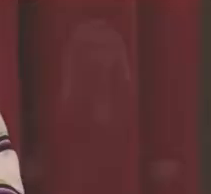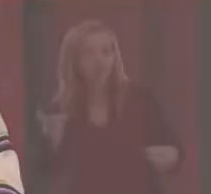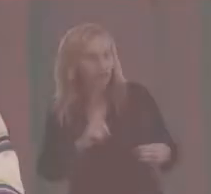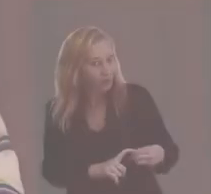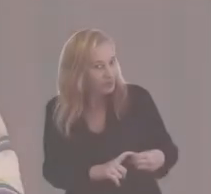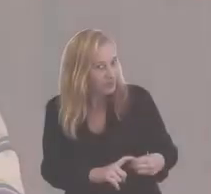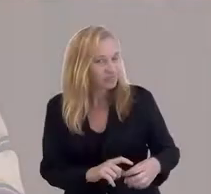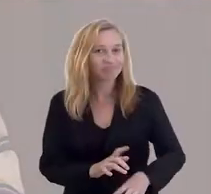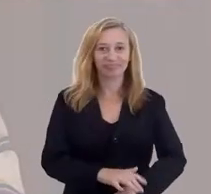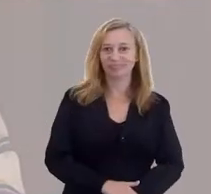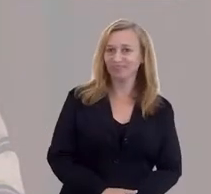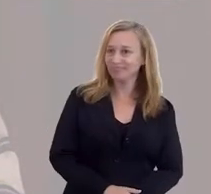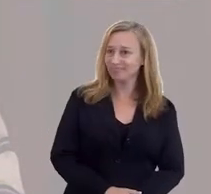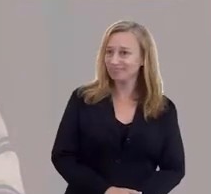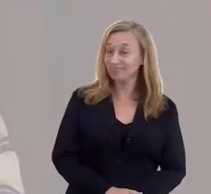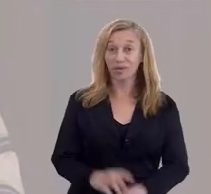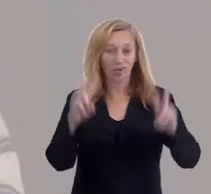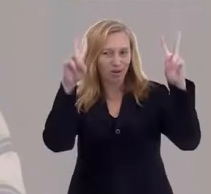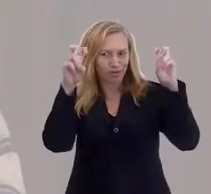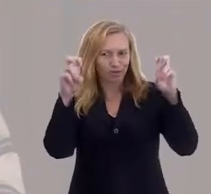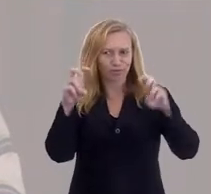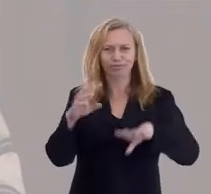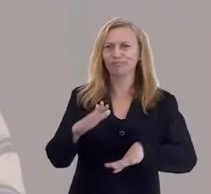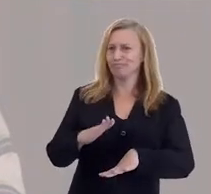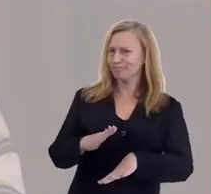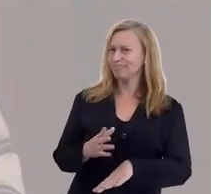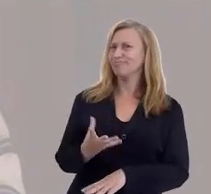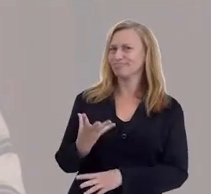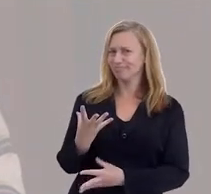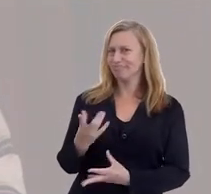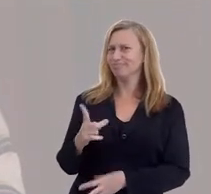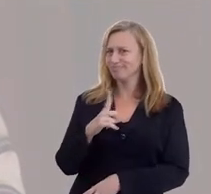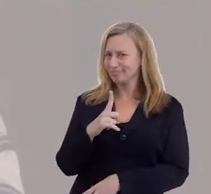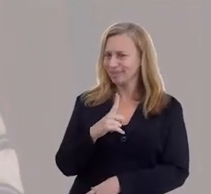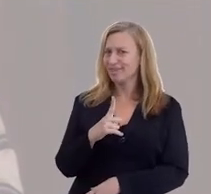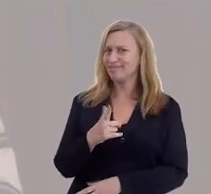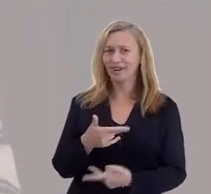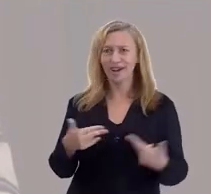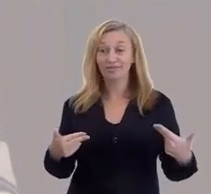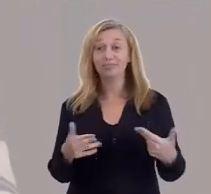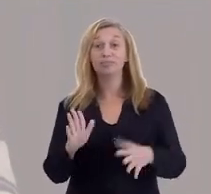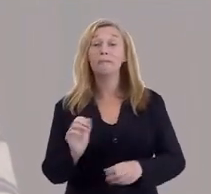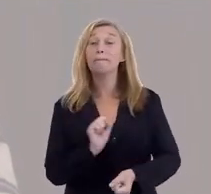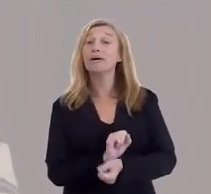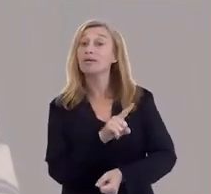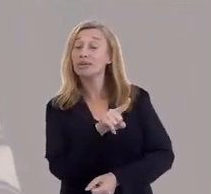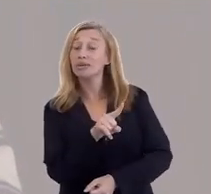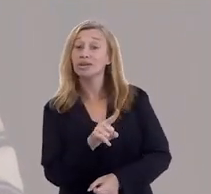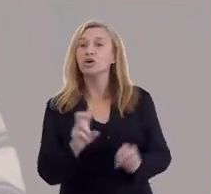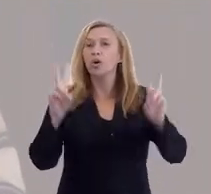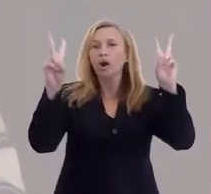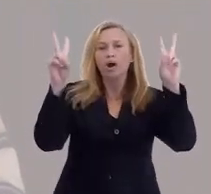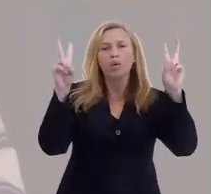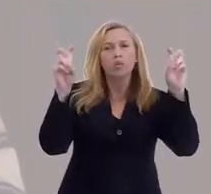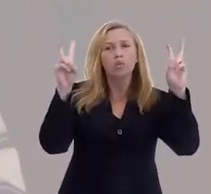Bem, estamos de volta. E o assunto é o que não falta, né? Então nós paramos ali, onde o